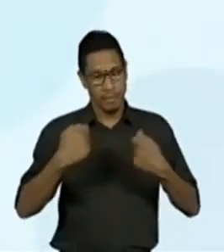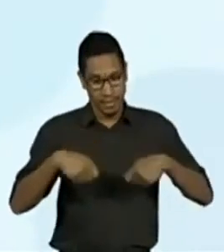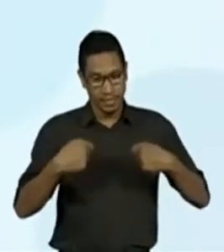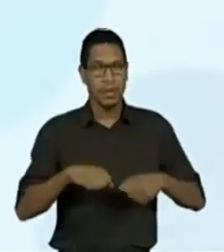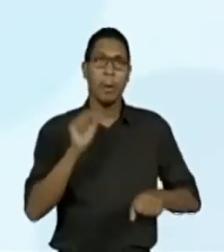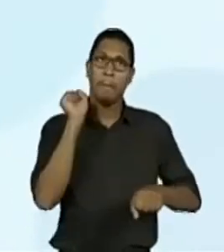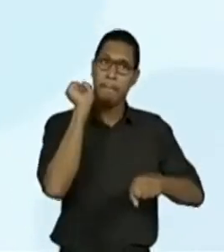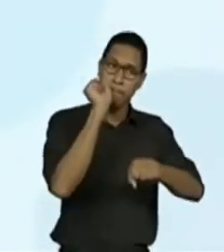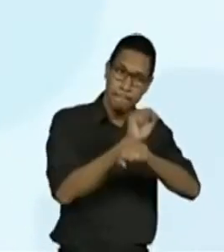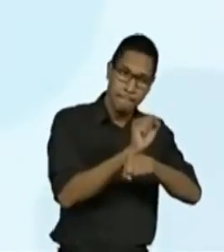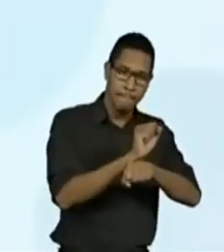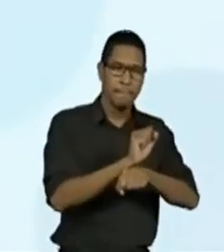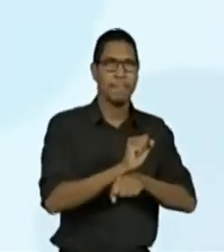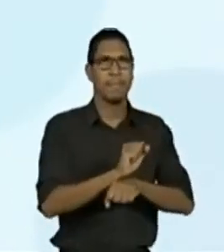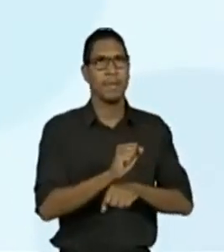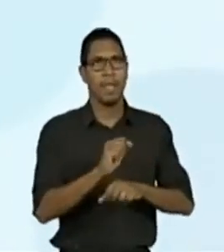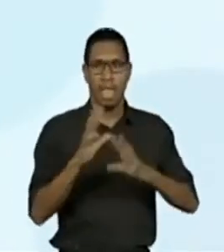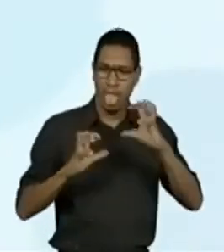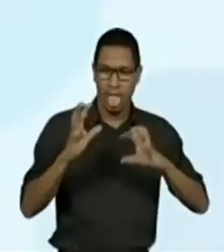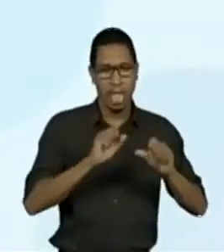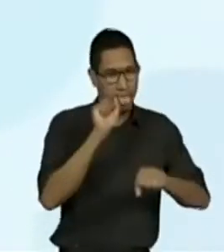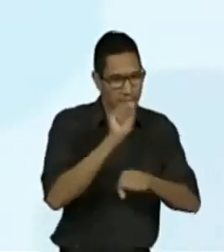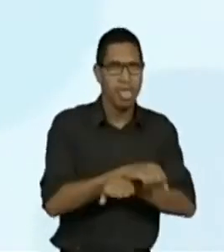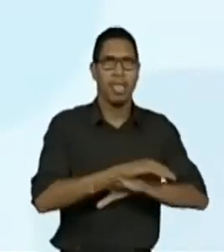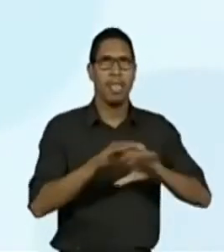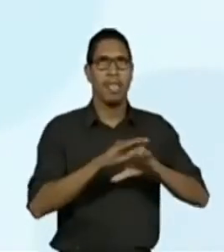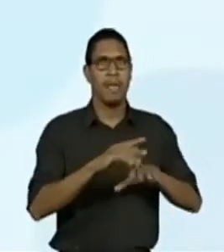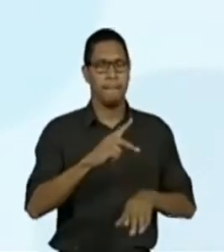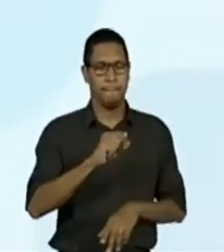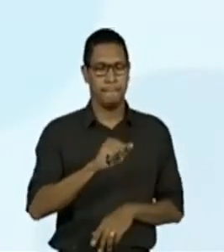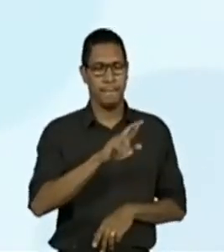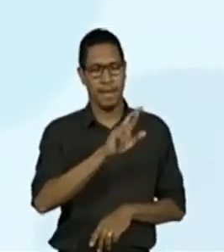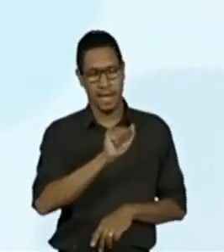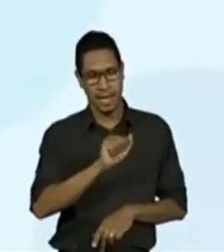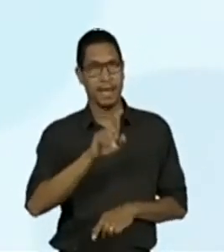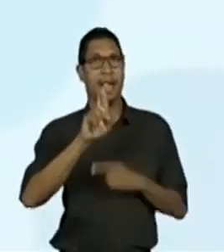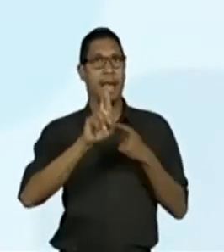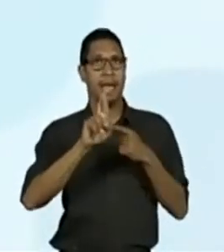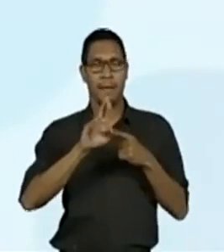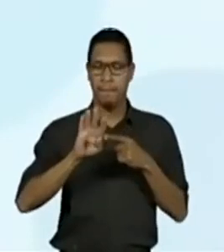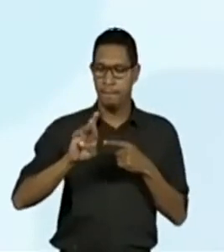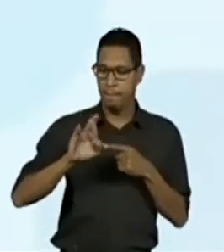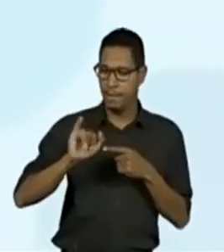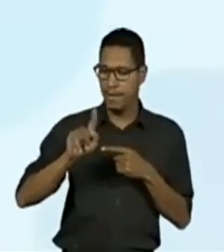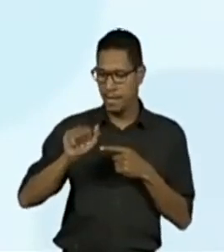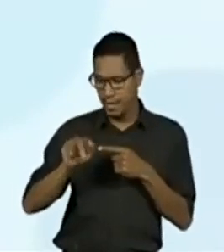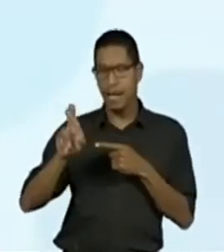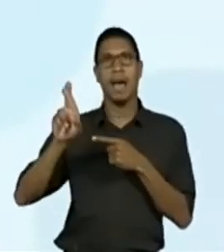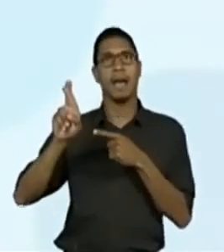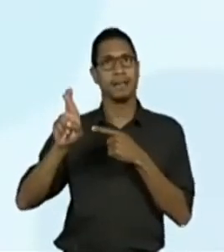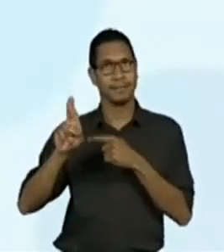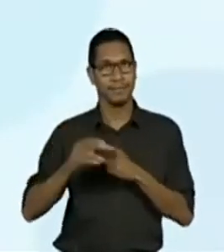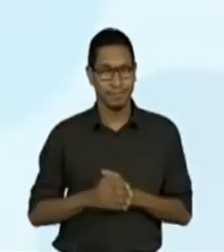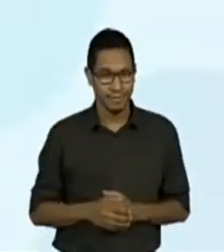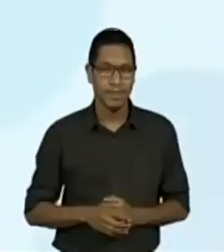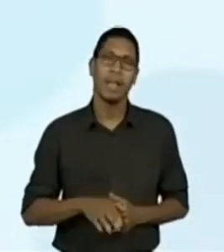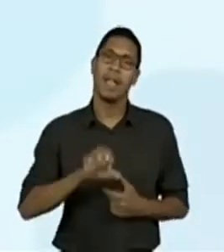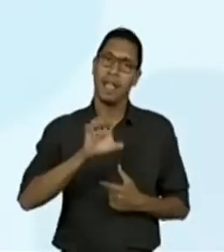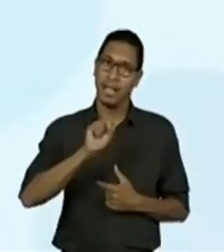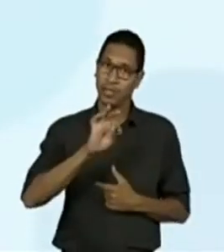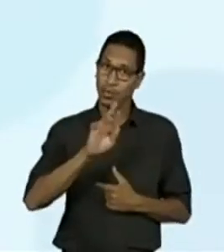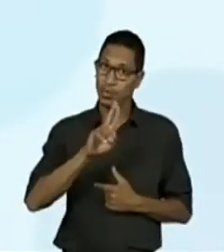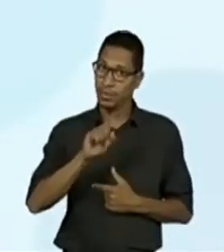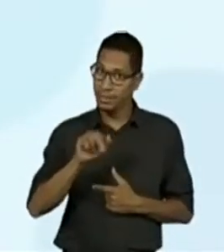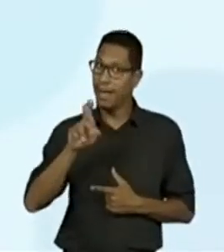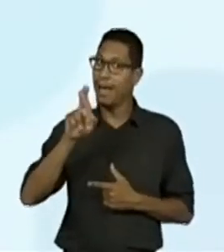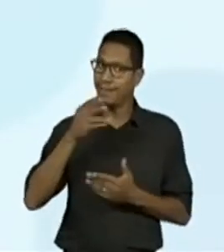Estão bem me ajudando rápido. De brigar. e estudar para ajudar